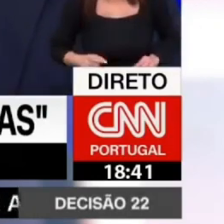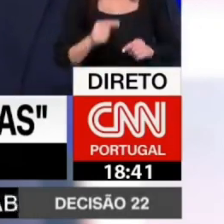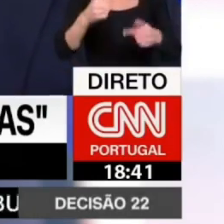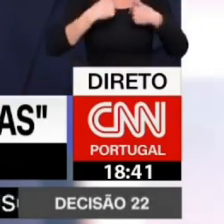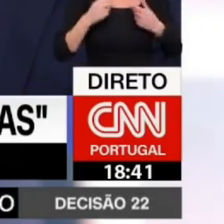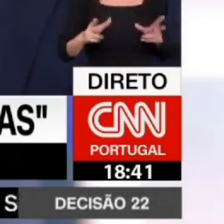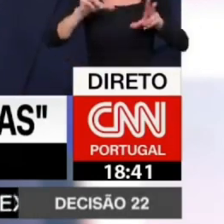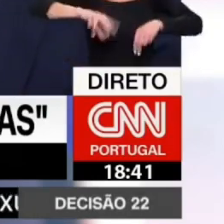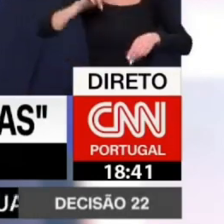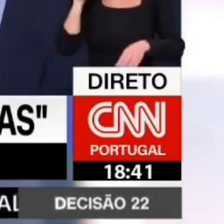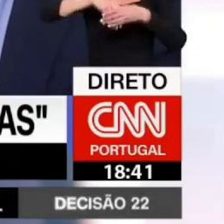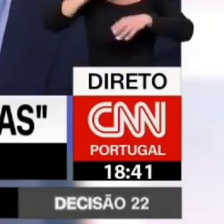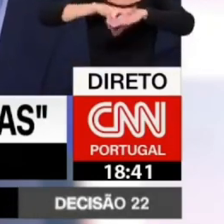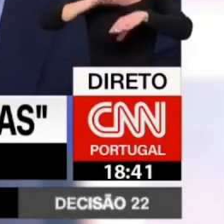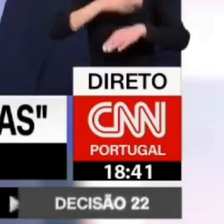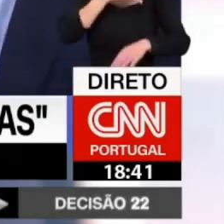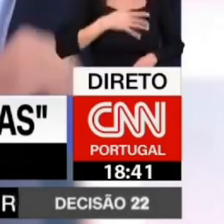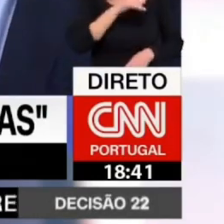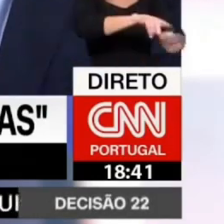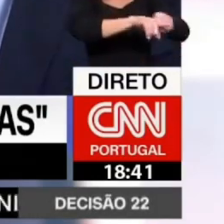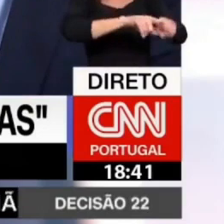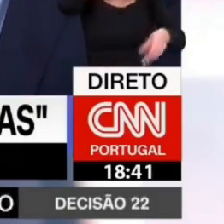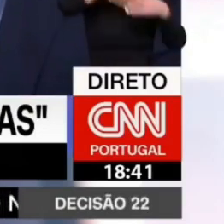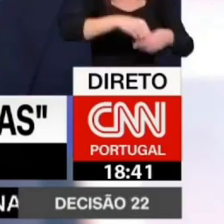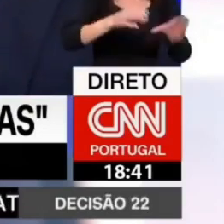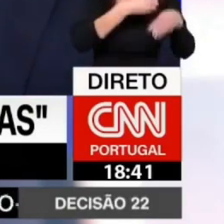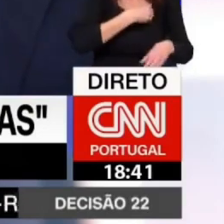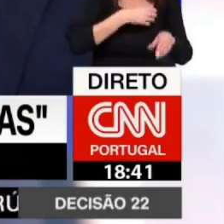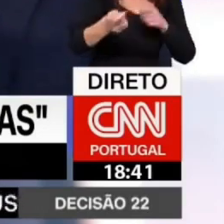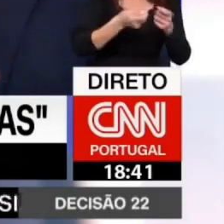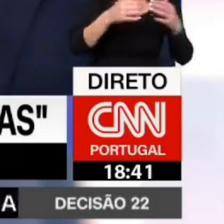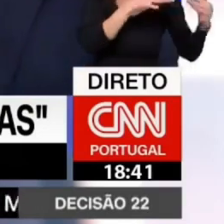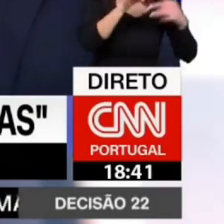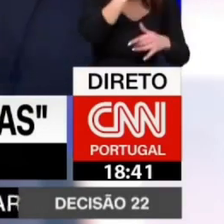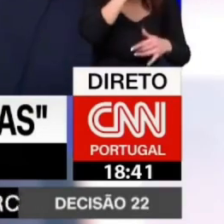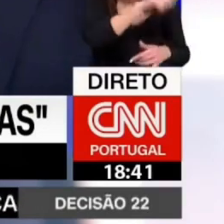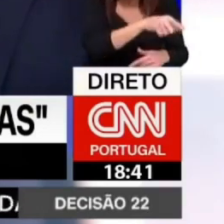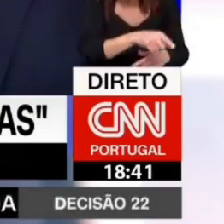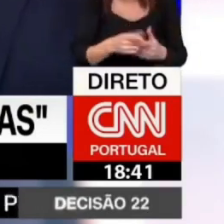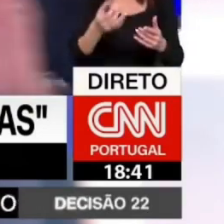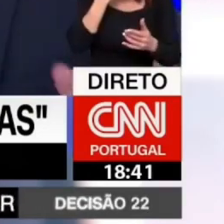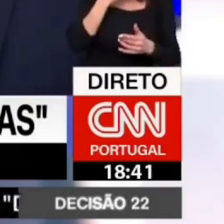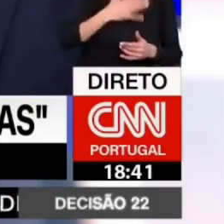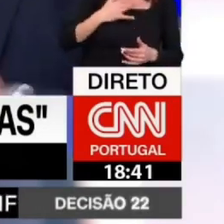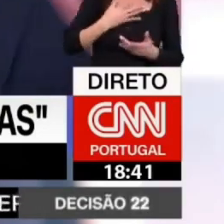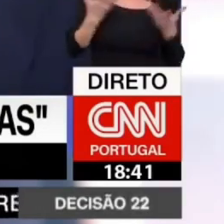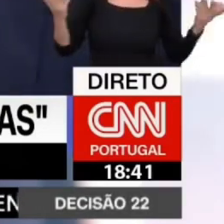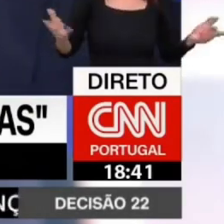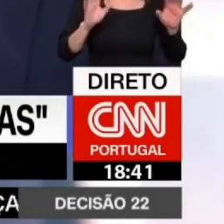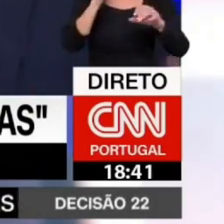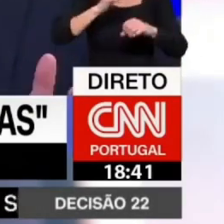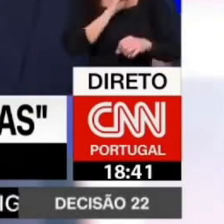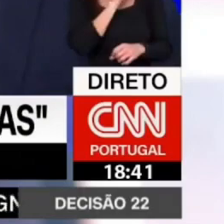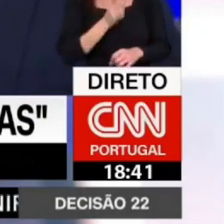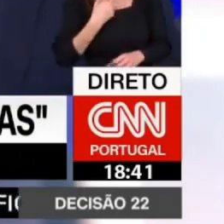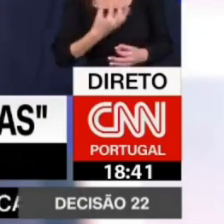É que eu nunca estive na direção do Benfica. Você era político e estava na direção de um clube de futebol. Esse é que é o conflito de interesses que você não quer falar. E já agora? Sim, sim,